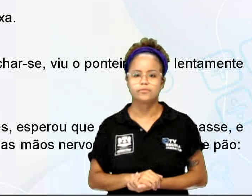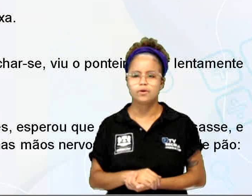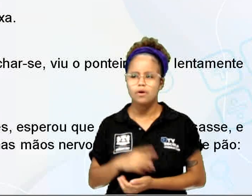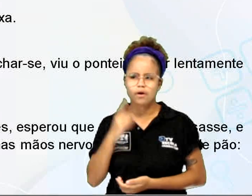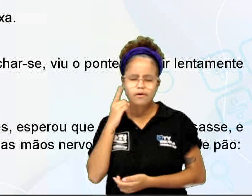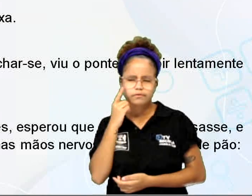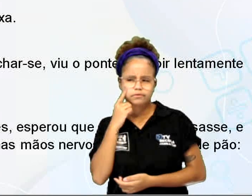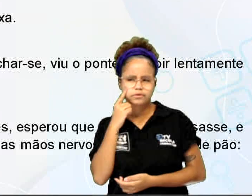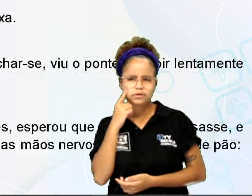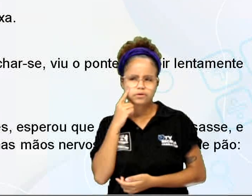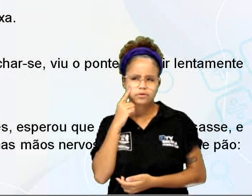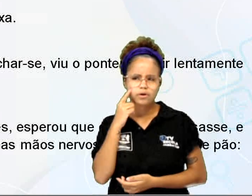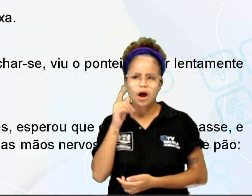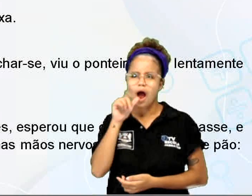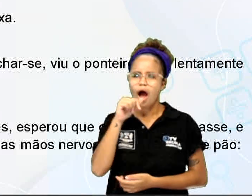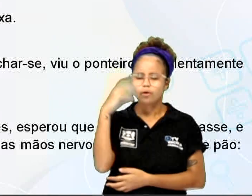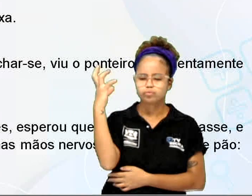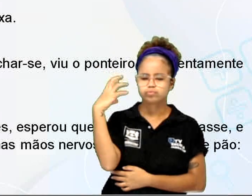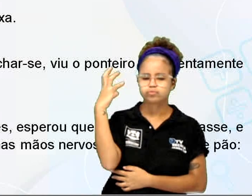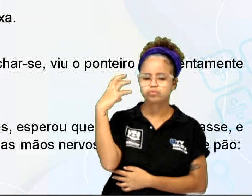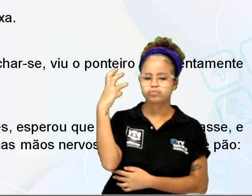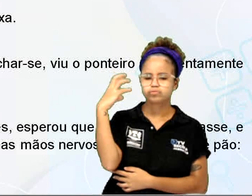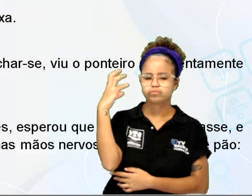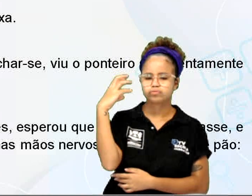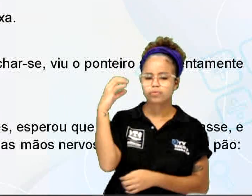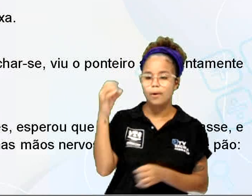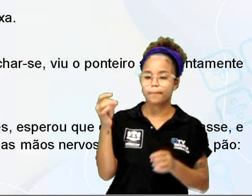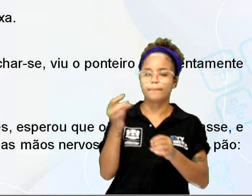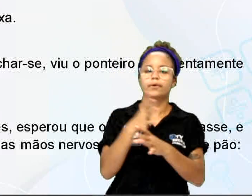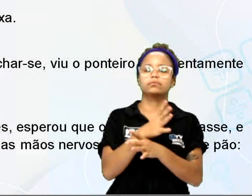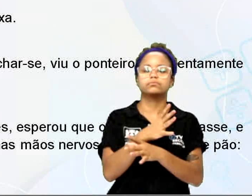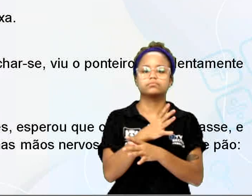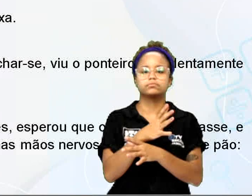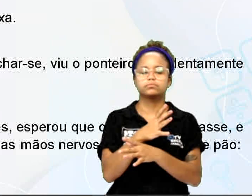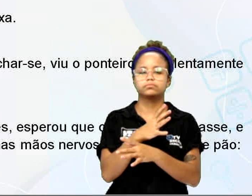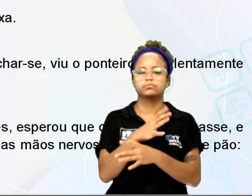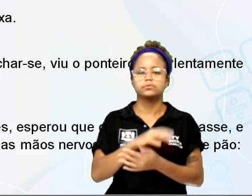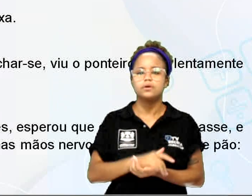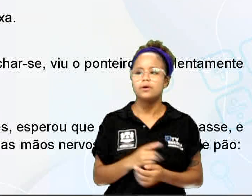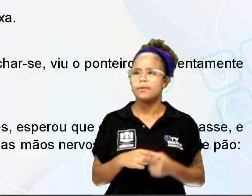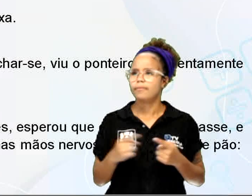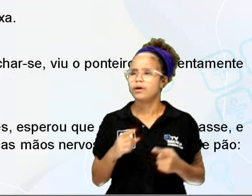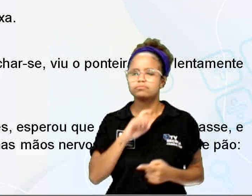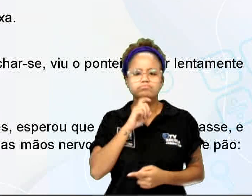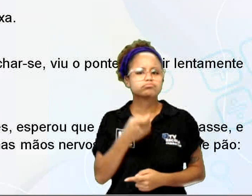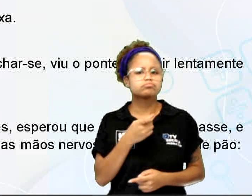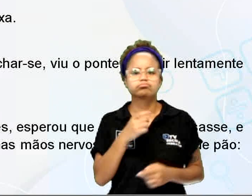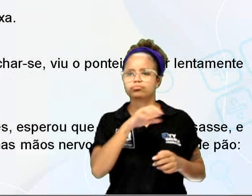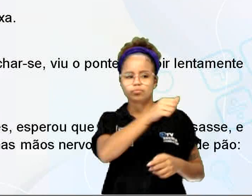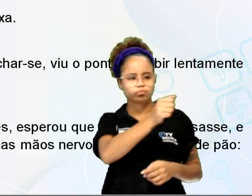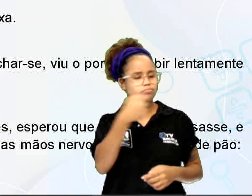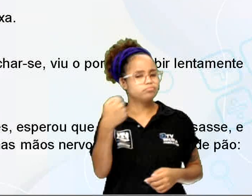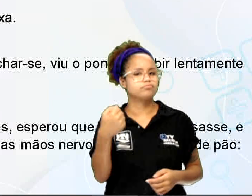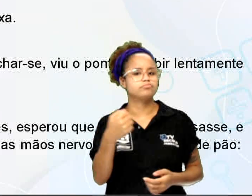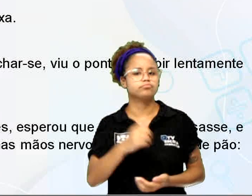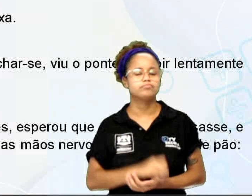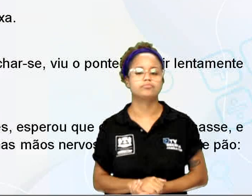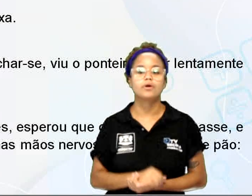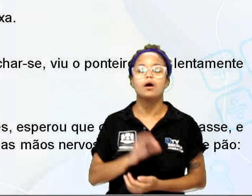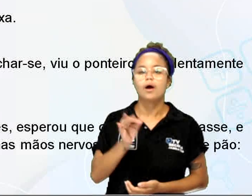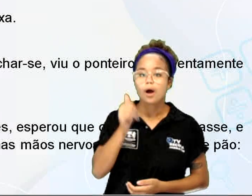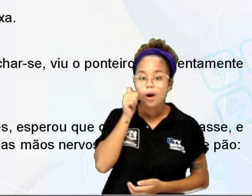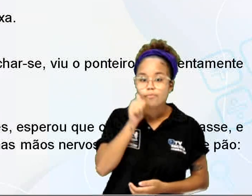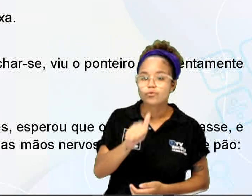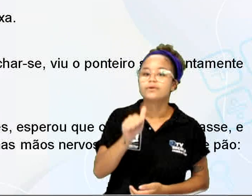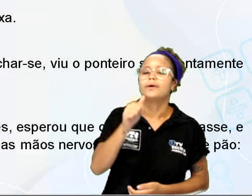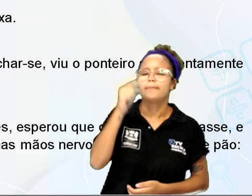lá dentro o ruído da água do chuveiro e interromper-se de súbito. Mas ninguém veio abrir. Na certa, a mulher